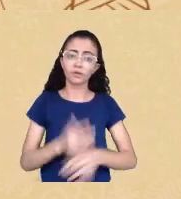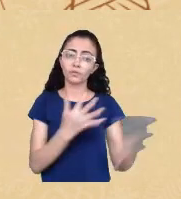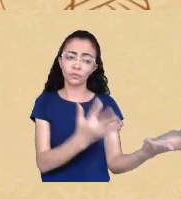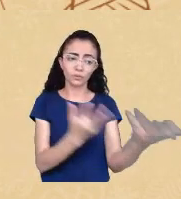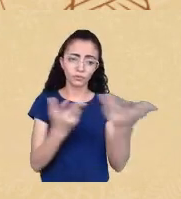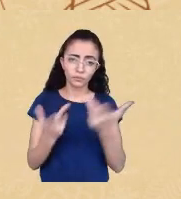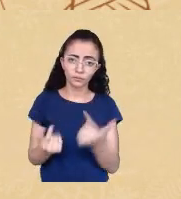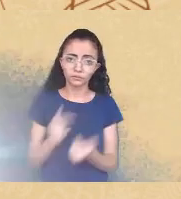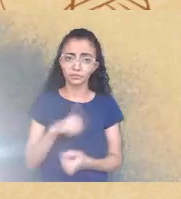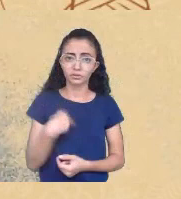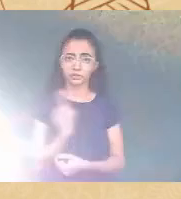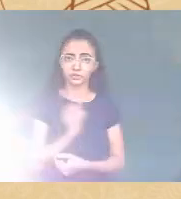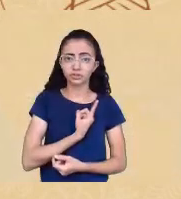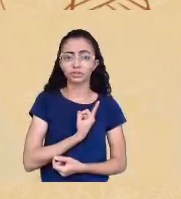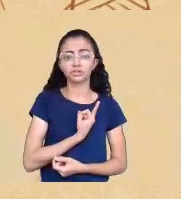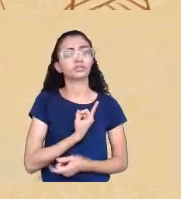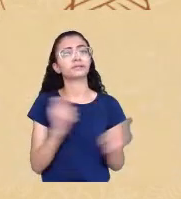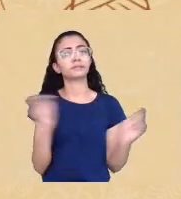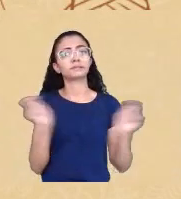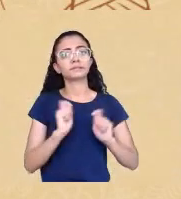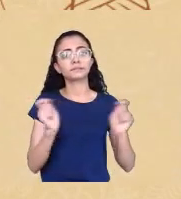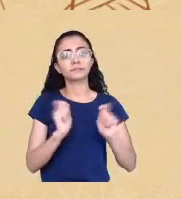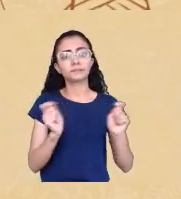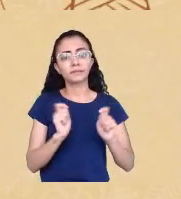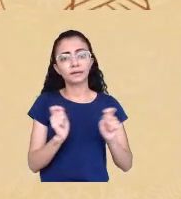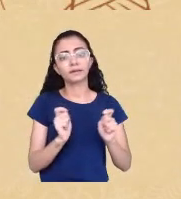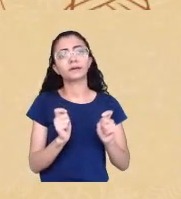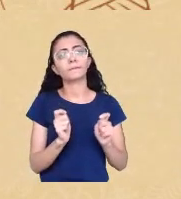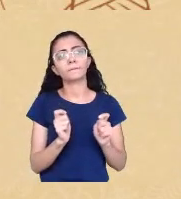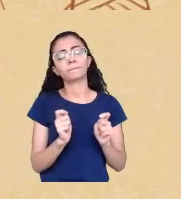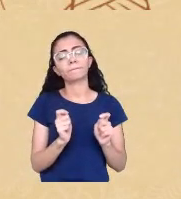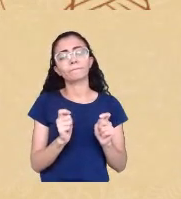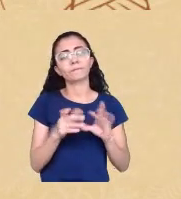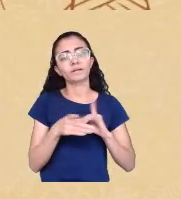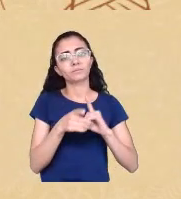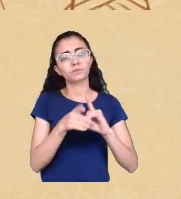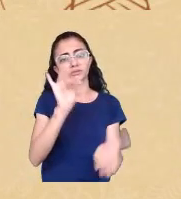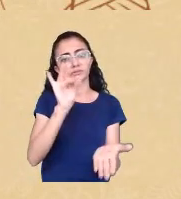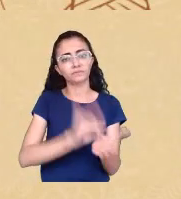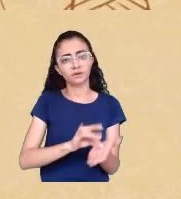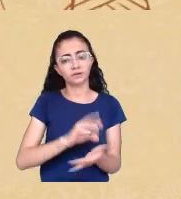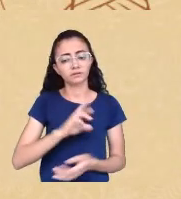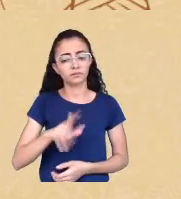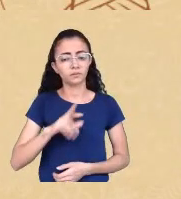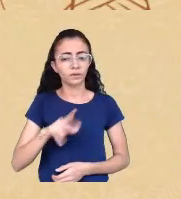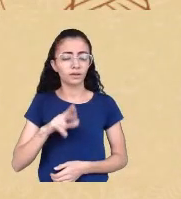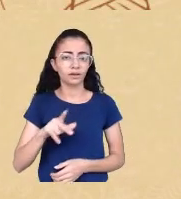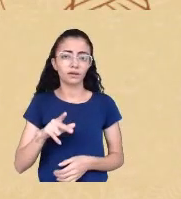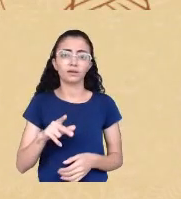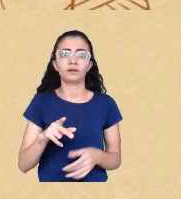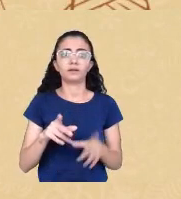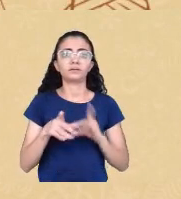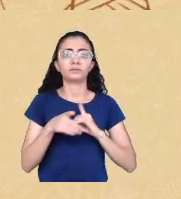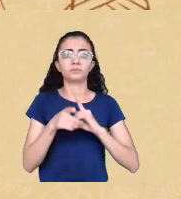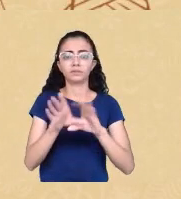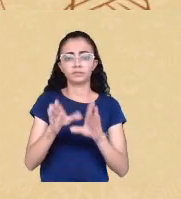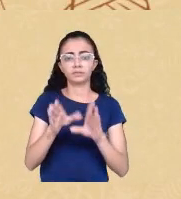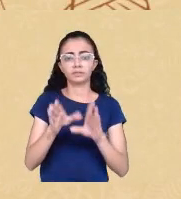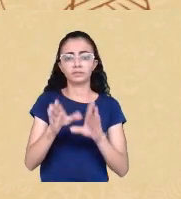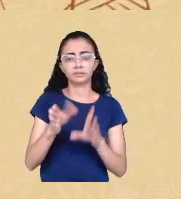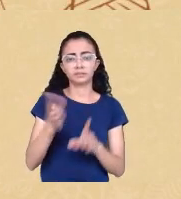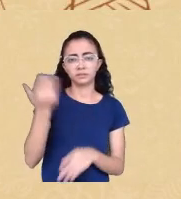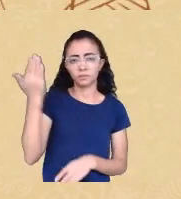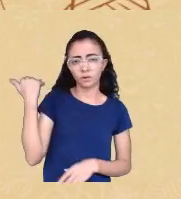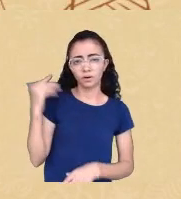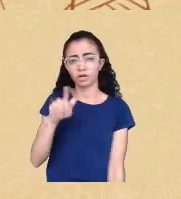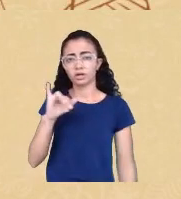um dia ter uma democracia racial de fato não aquela equivocada que foi pregoada por Gilberto Freire mas uma